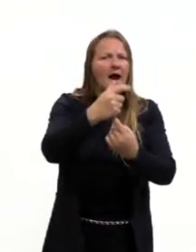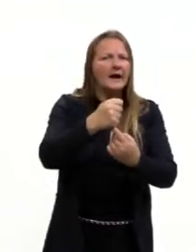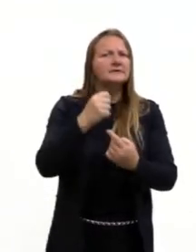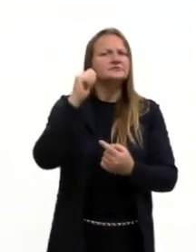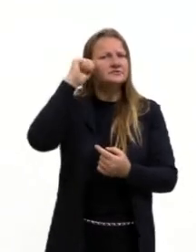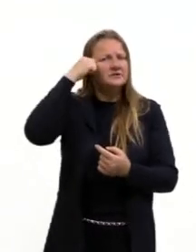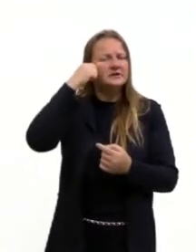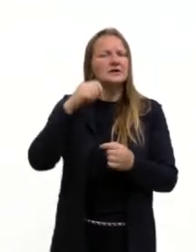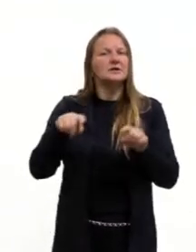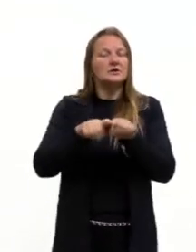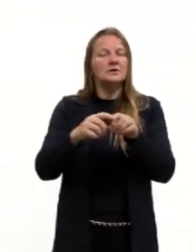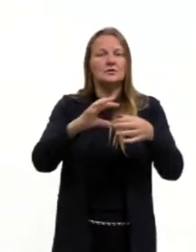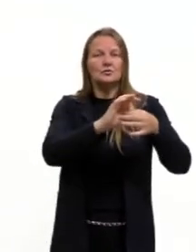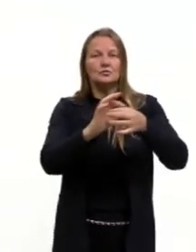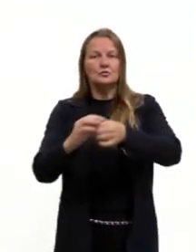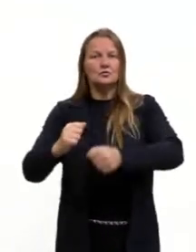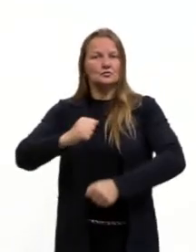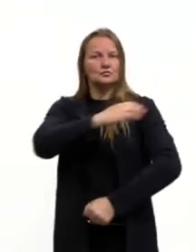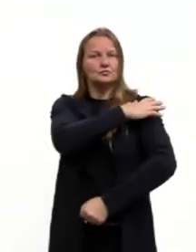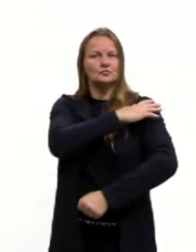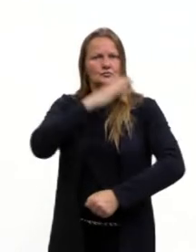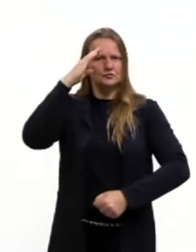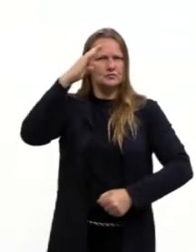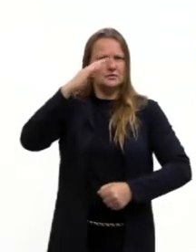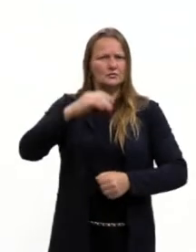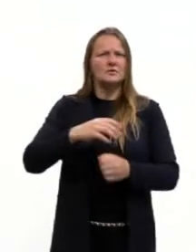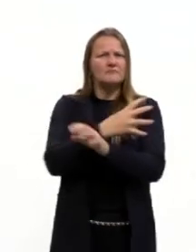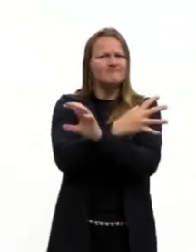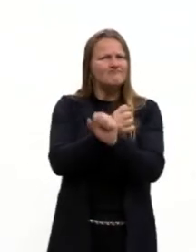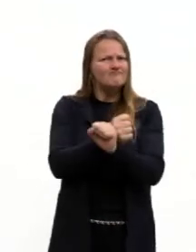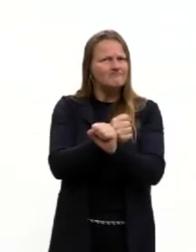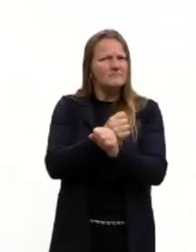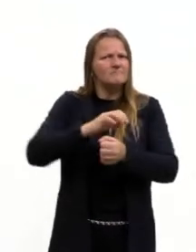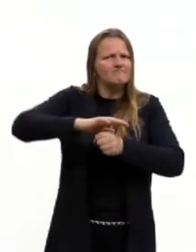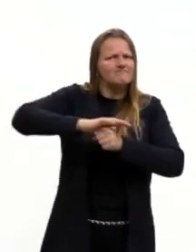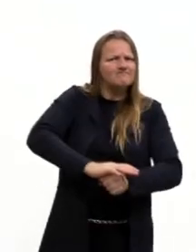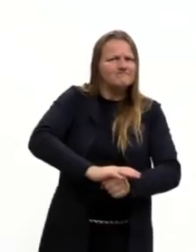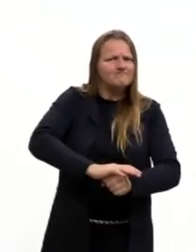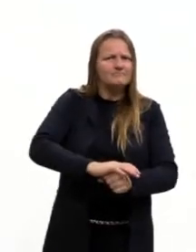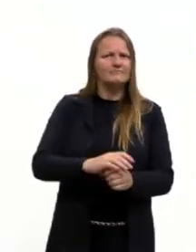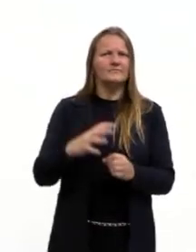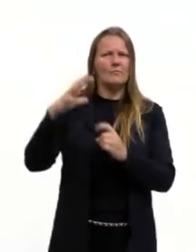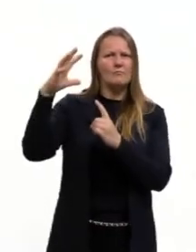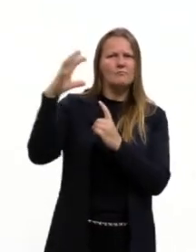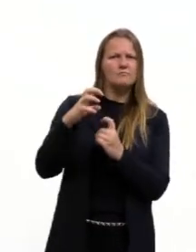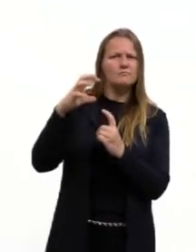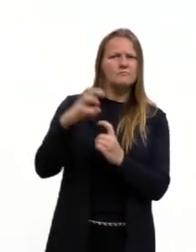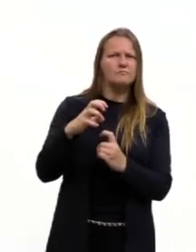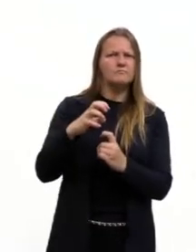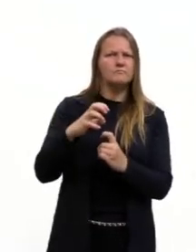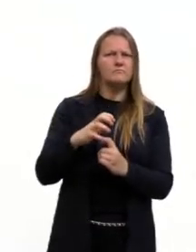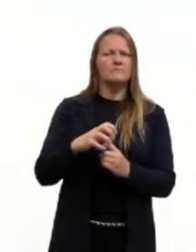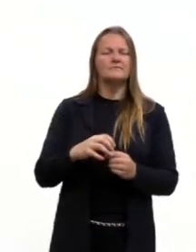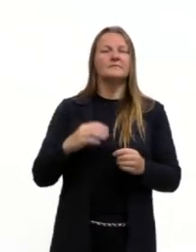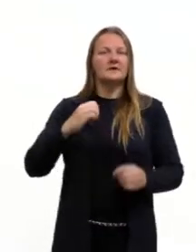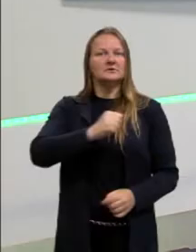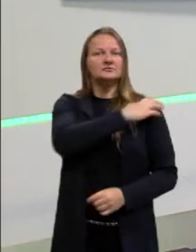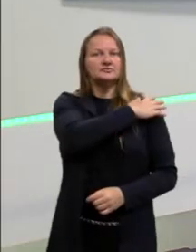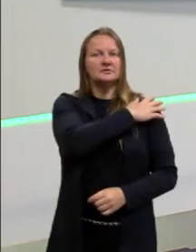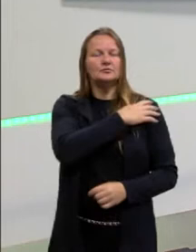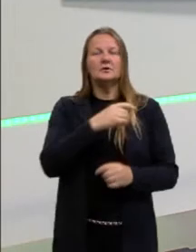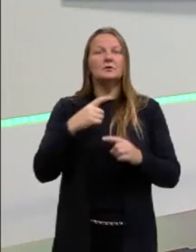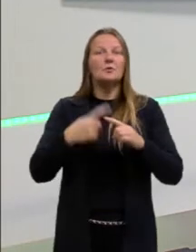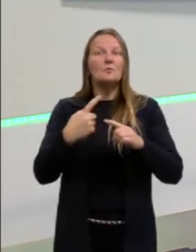ditadura que vão sofrer mais ou menos com a repressão. A ditadura não tinha um ambiente favorável para ativismo político.